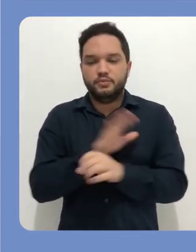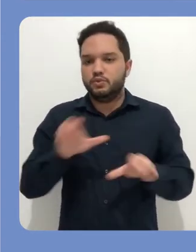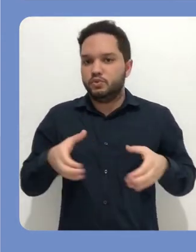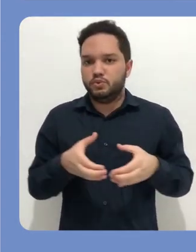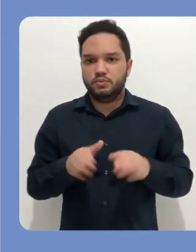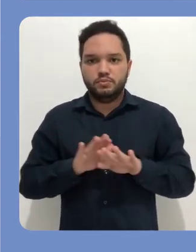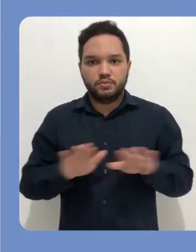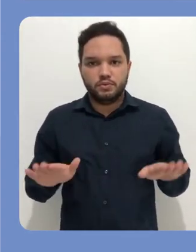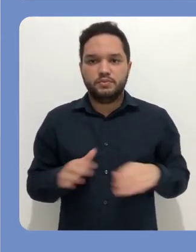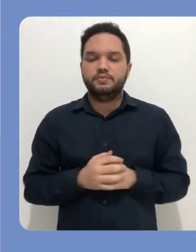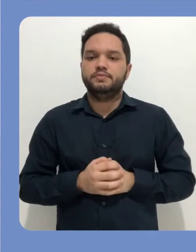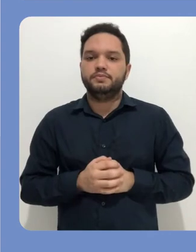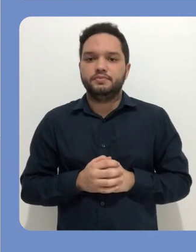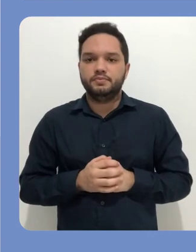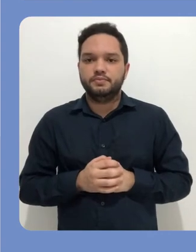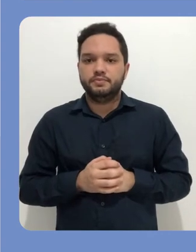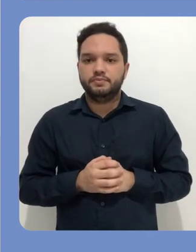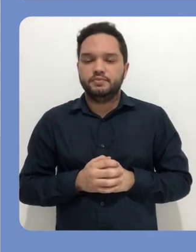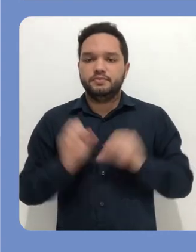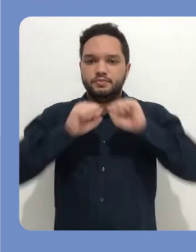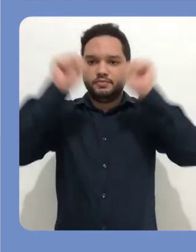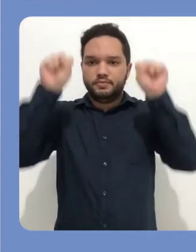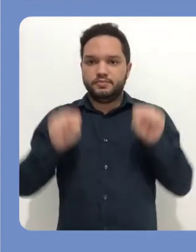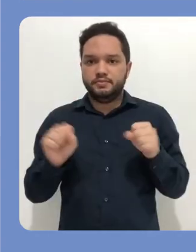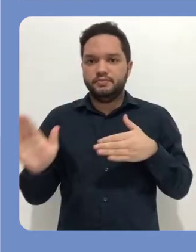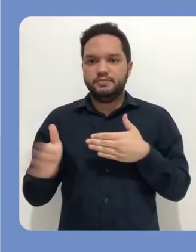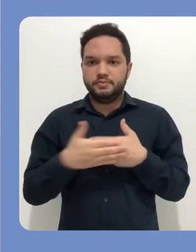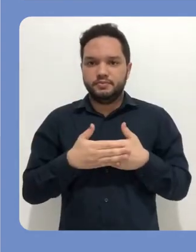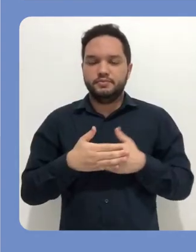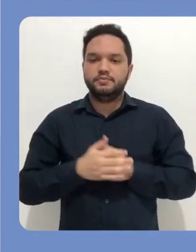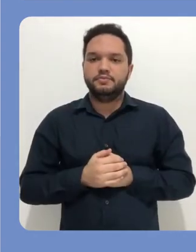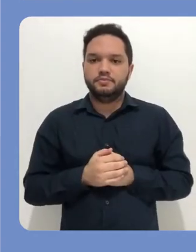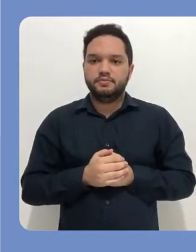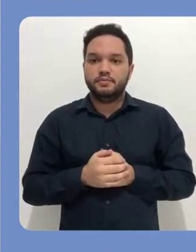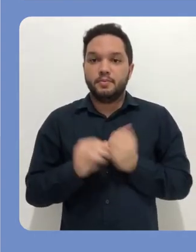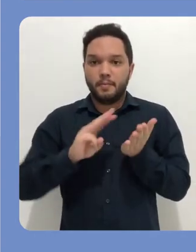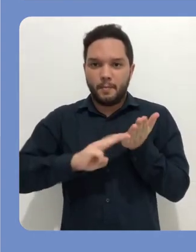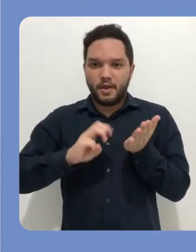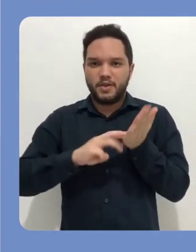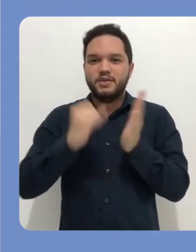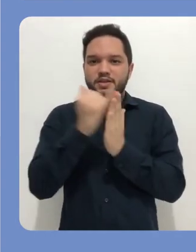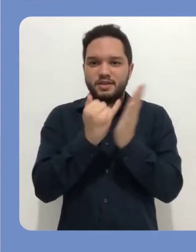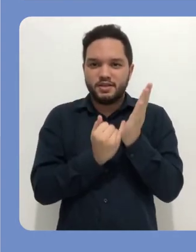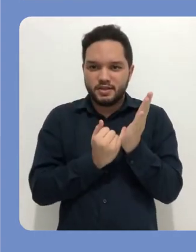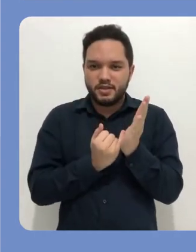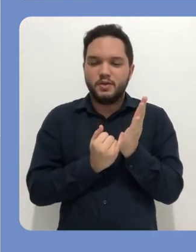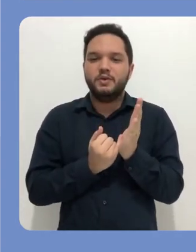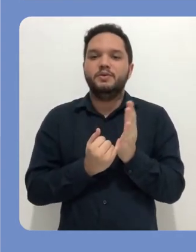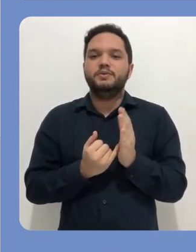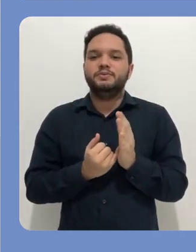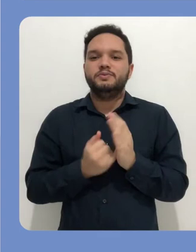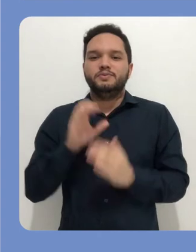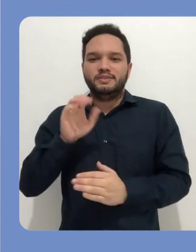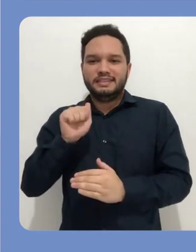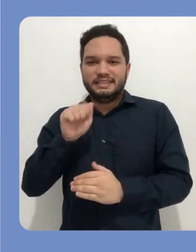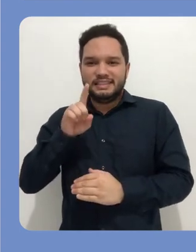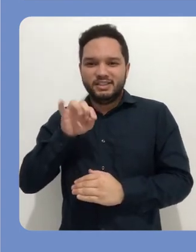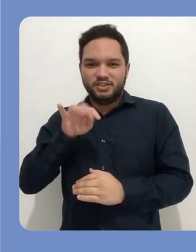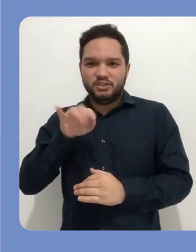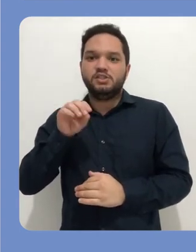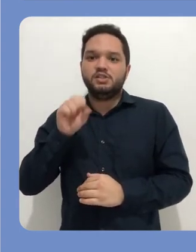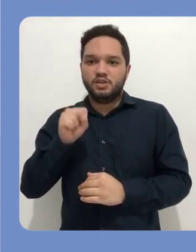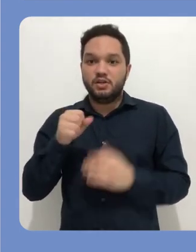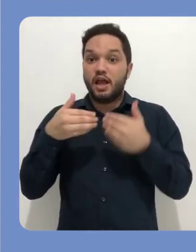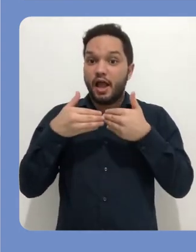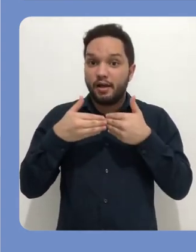inscrição serão homologadas e preencherão todas as vagas e o sistema de inscrição será fechado. Em